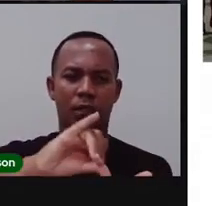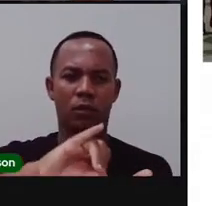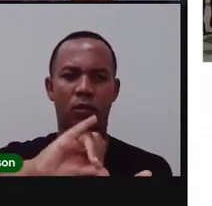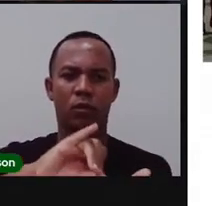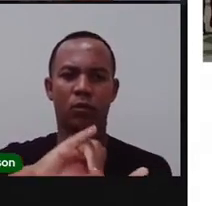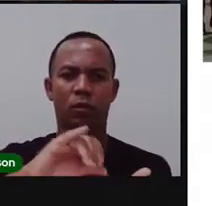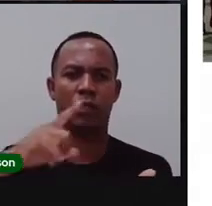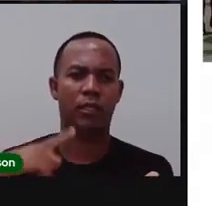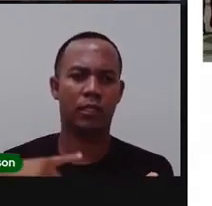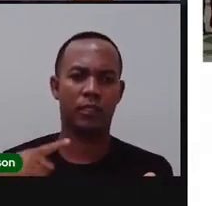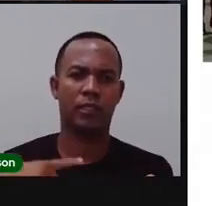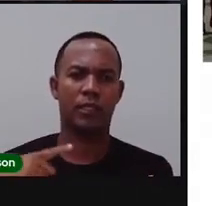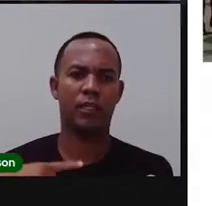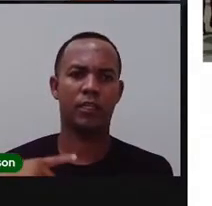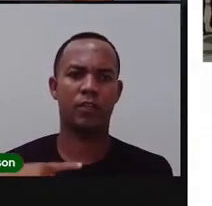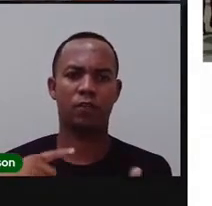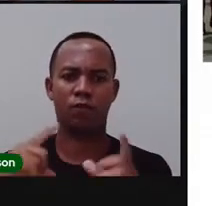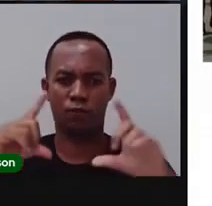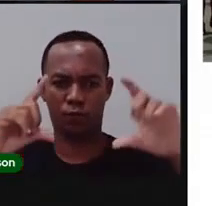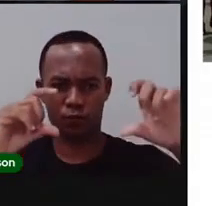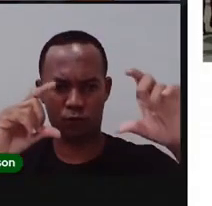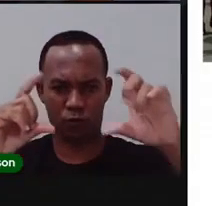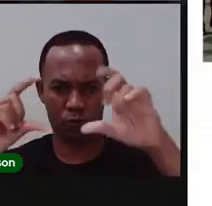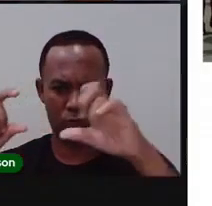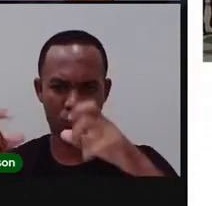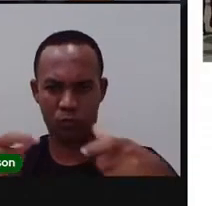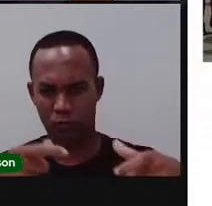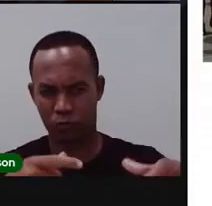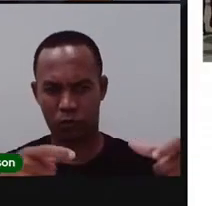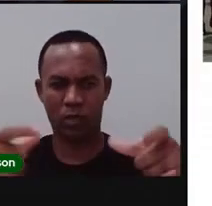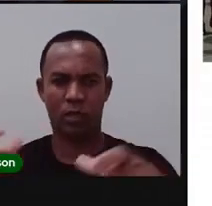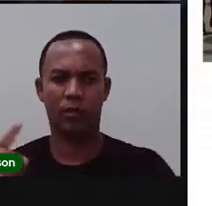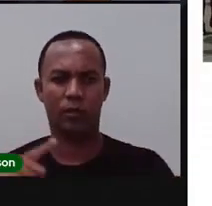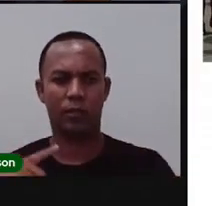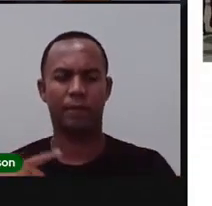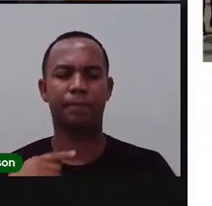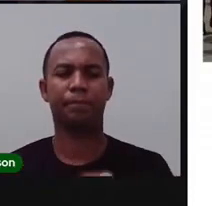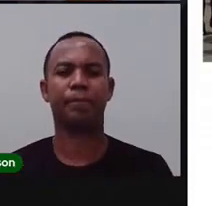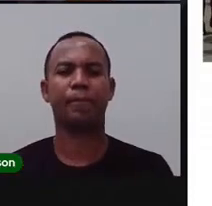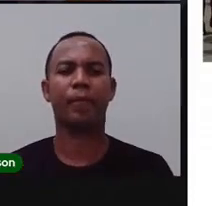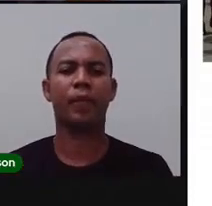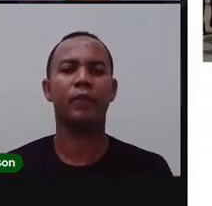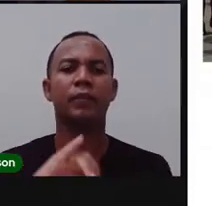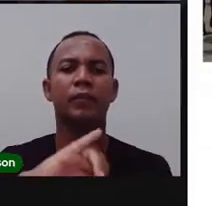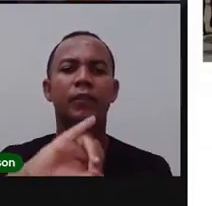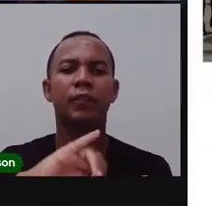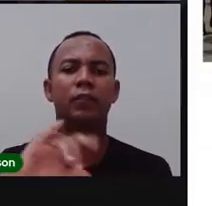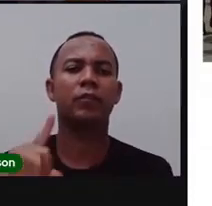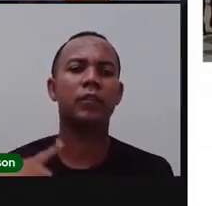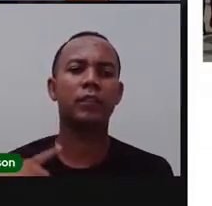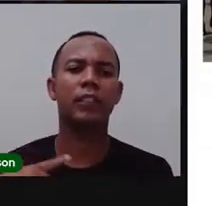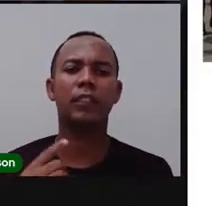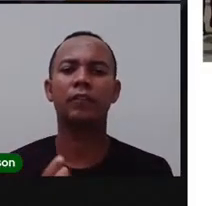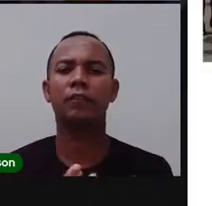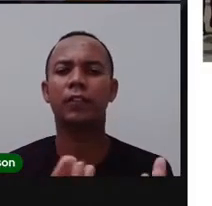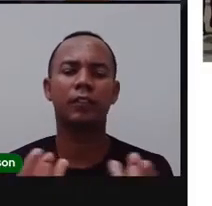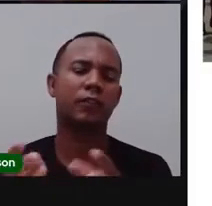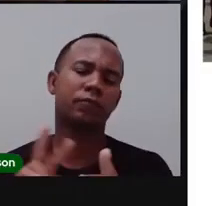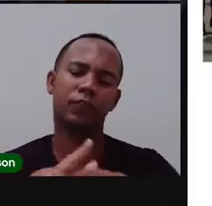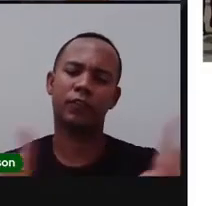gente vai conhecer, tem imagens sobre o centro de abastecimento em uma outra aula para vocês. O centro de abastecimento, ele oferece, né? Ele